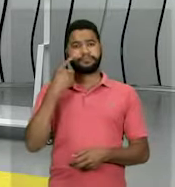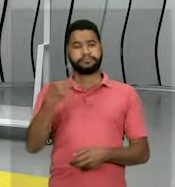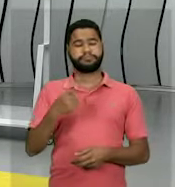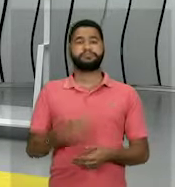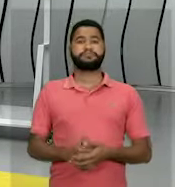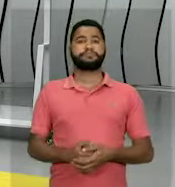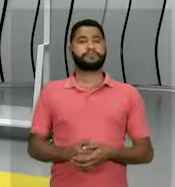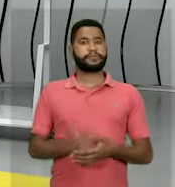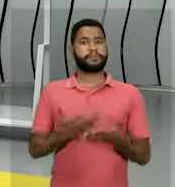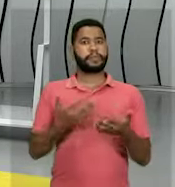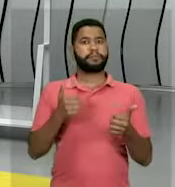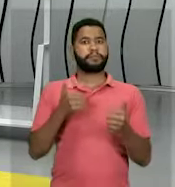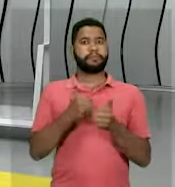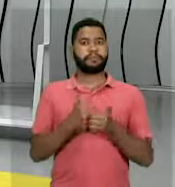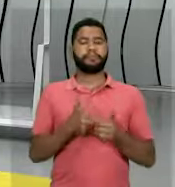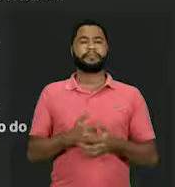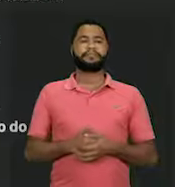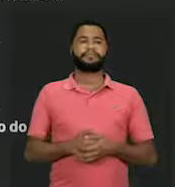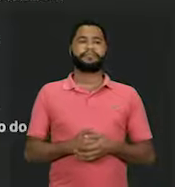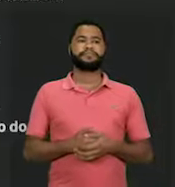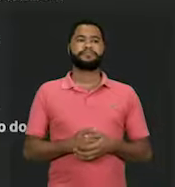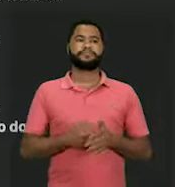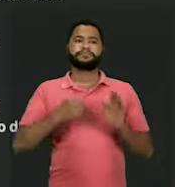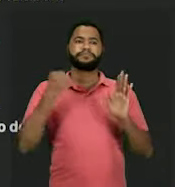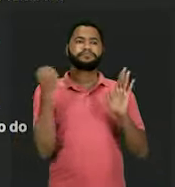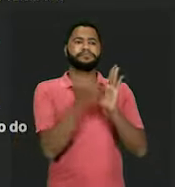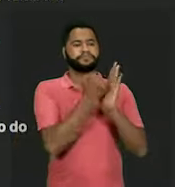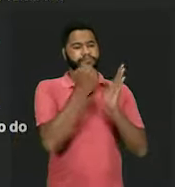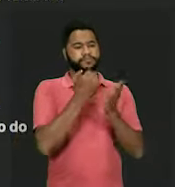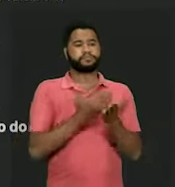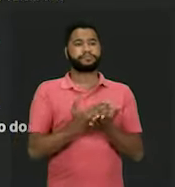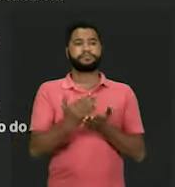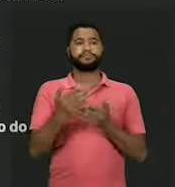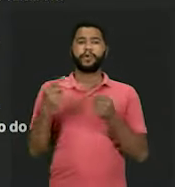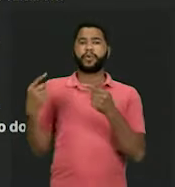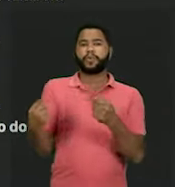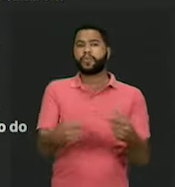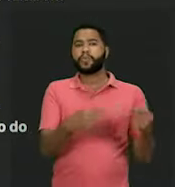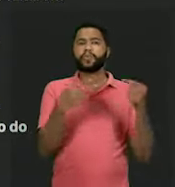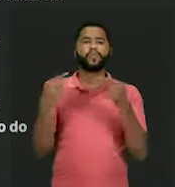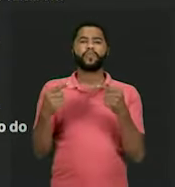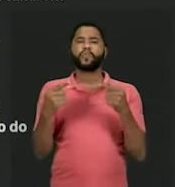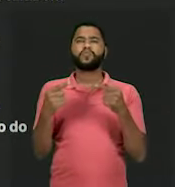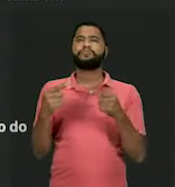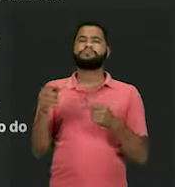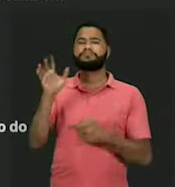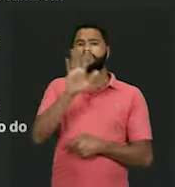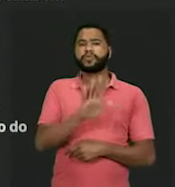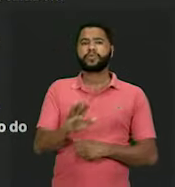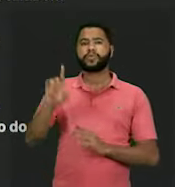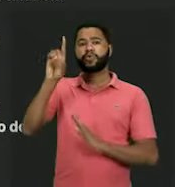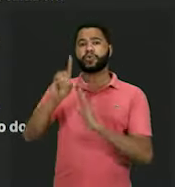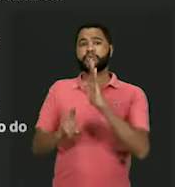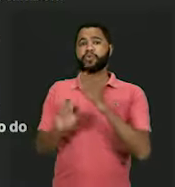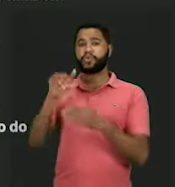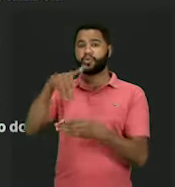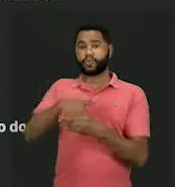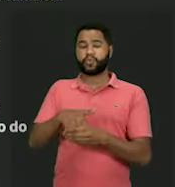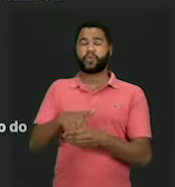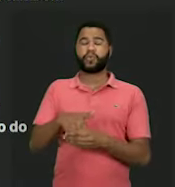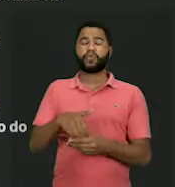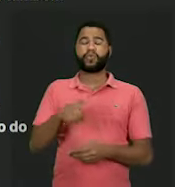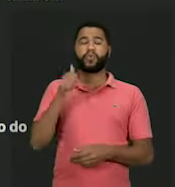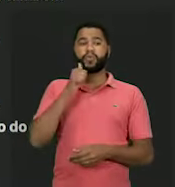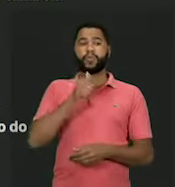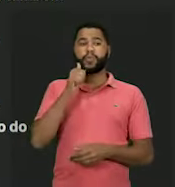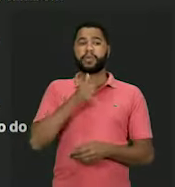próximo da gente. O marco inicial das discussões parlamentares em torno do direito do voto feminino são os